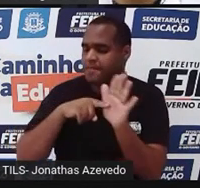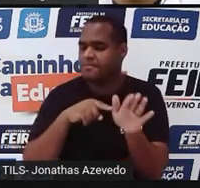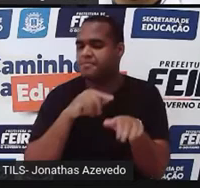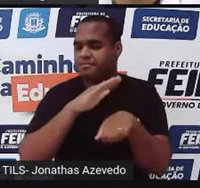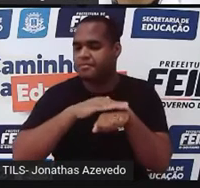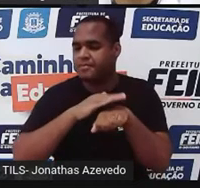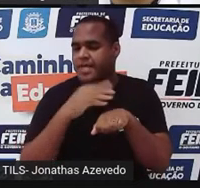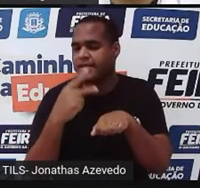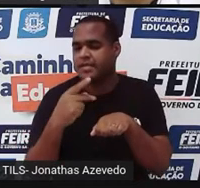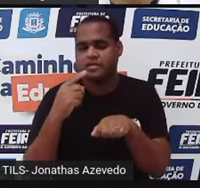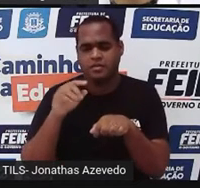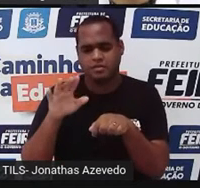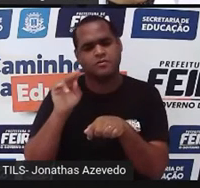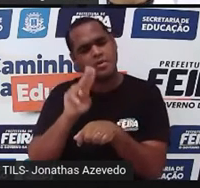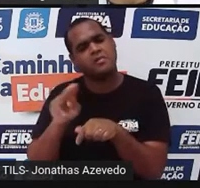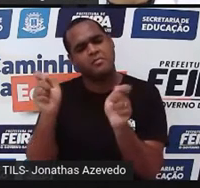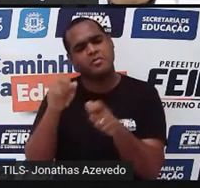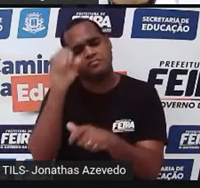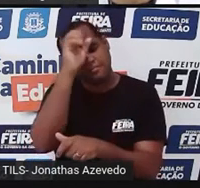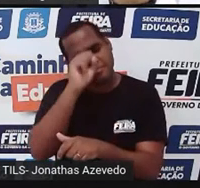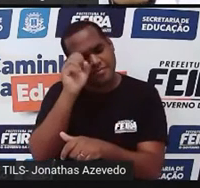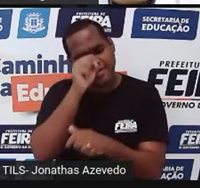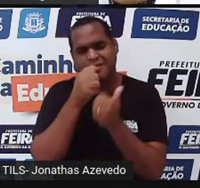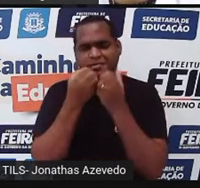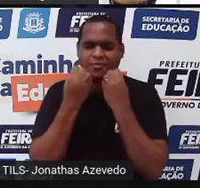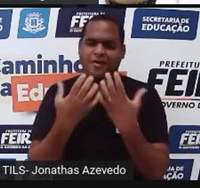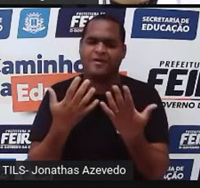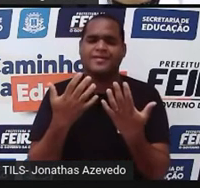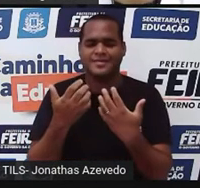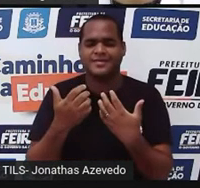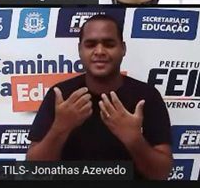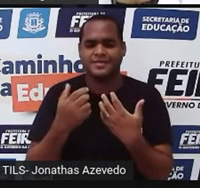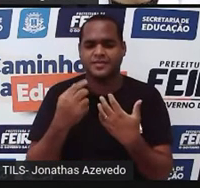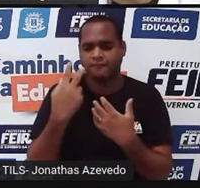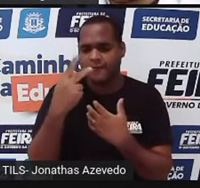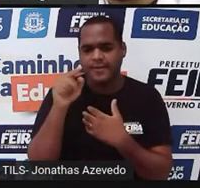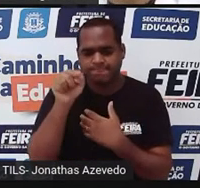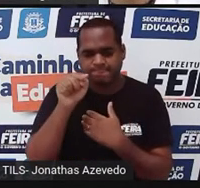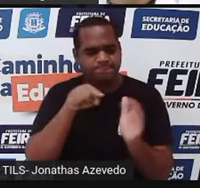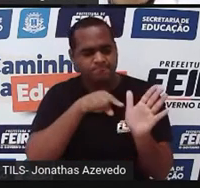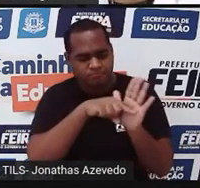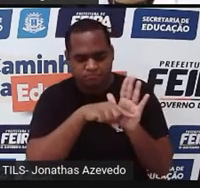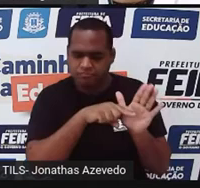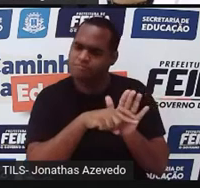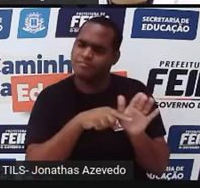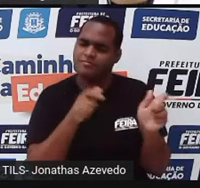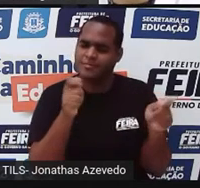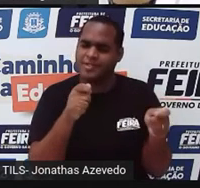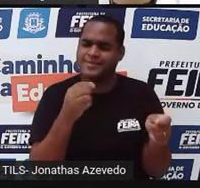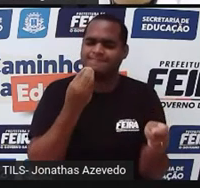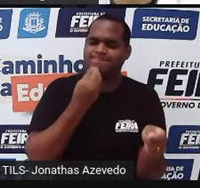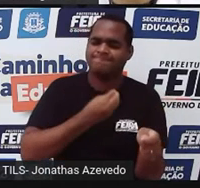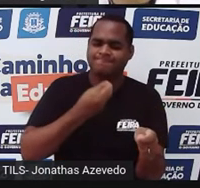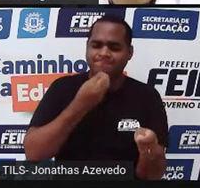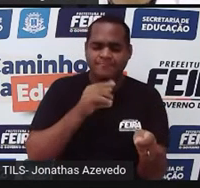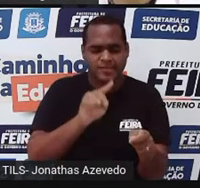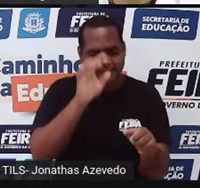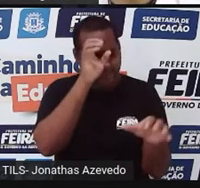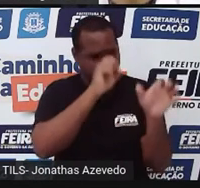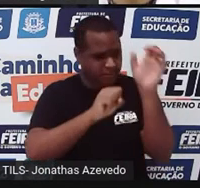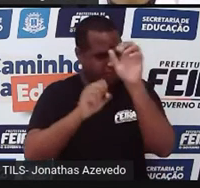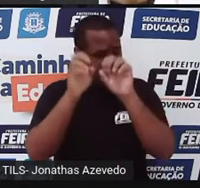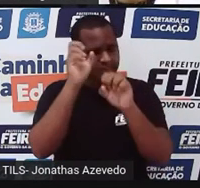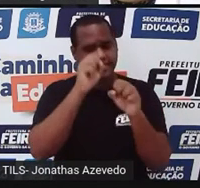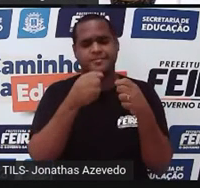pode usar isso para aprender, né? Que bacana. Porque investigar pode ser uma boa alternativa para a gente aprender alguma coisa.